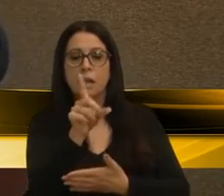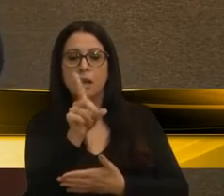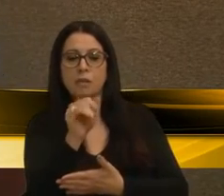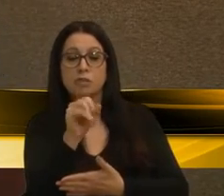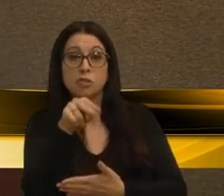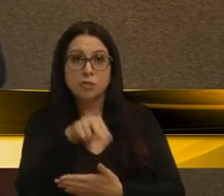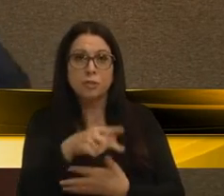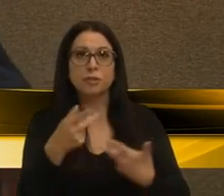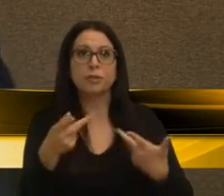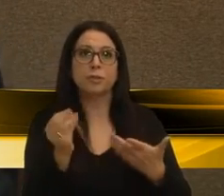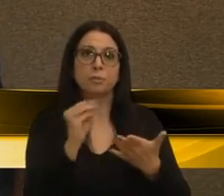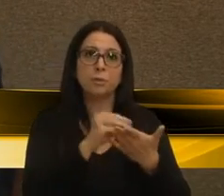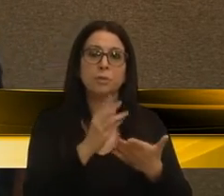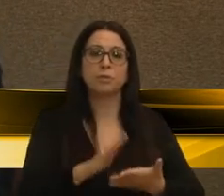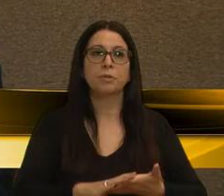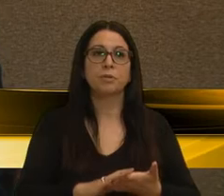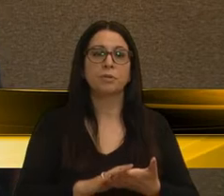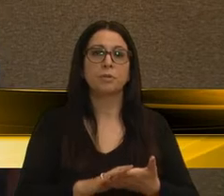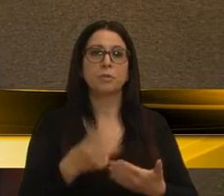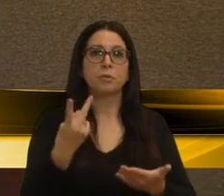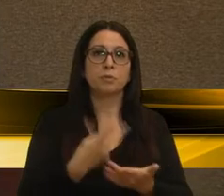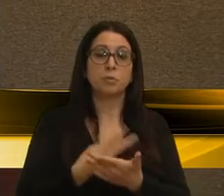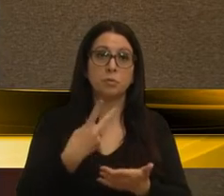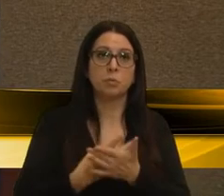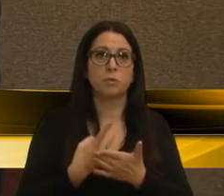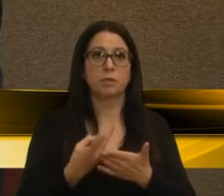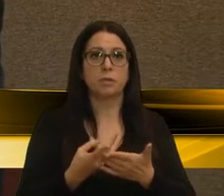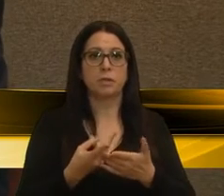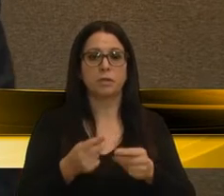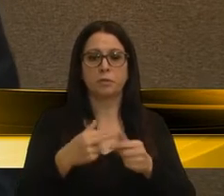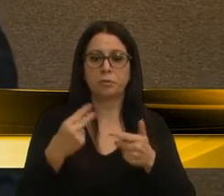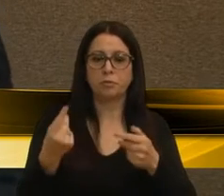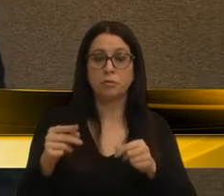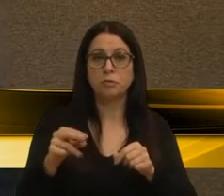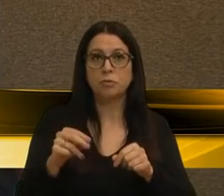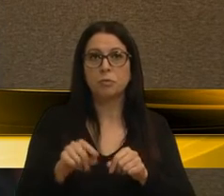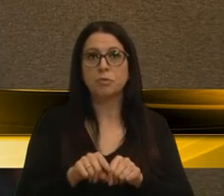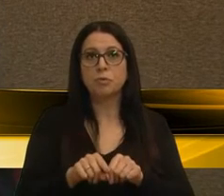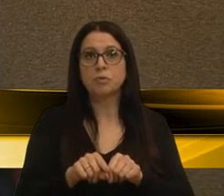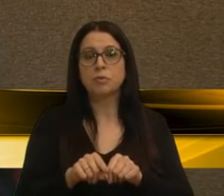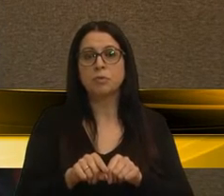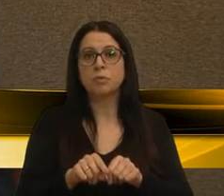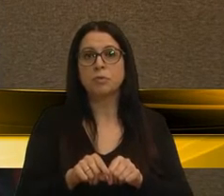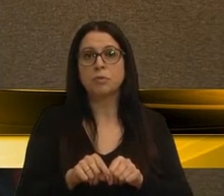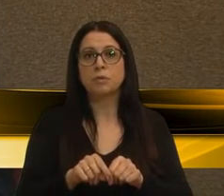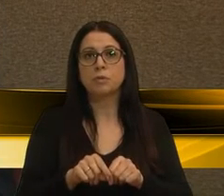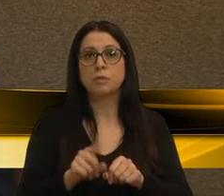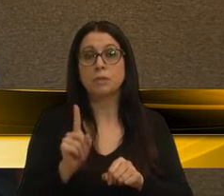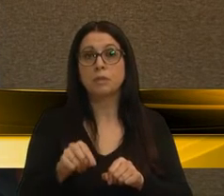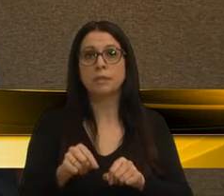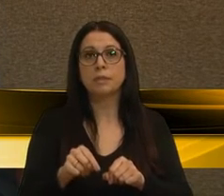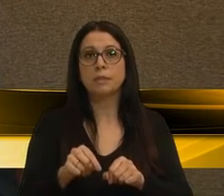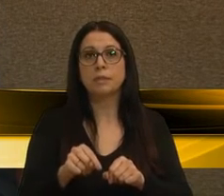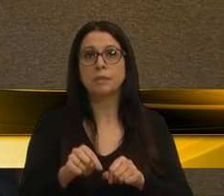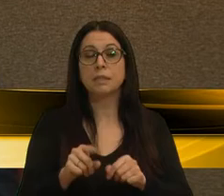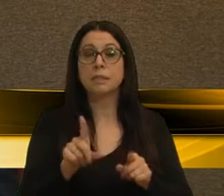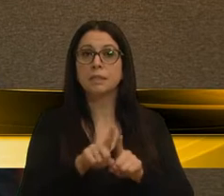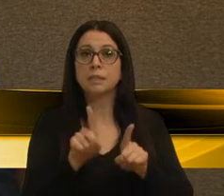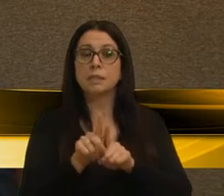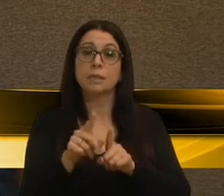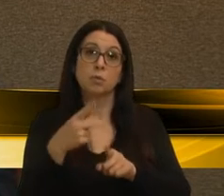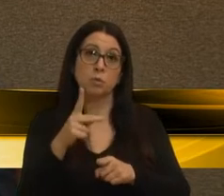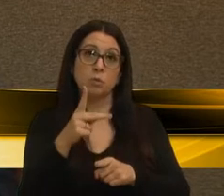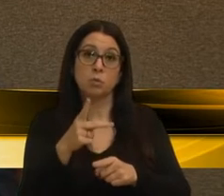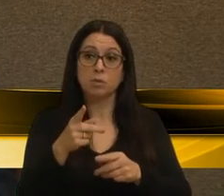com vício de origem, e essas são somente as suas